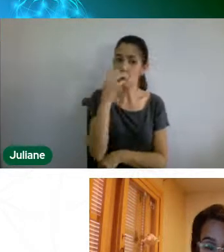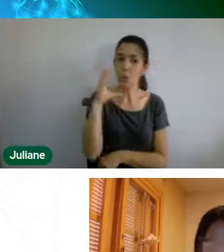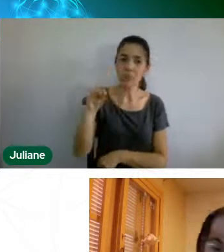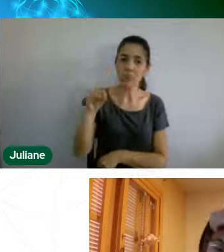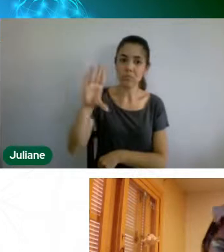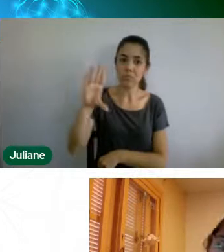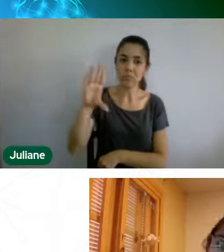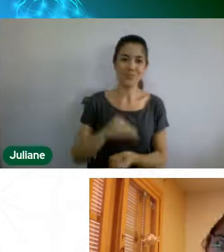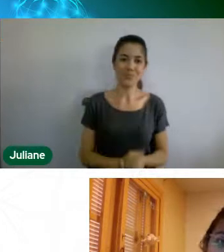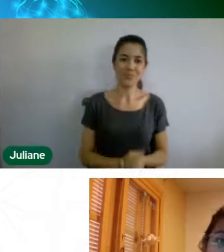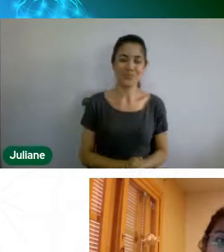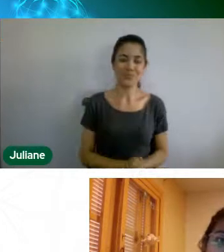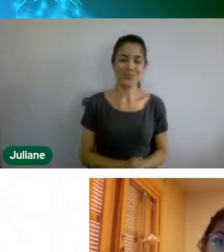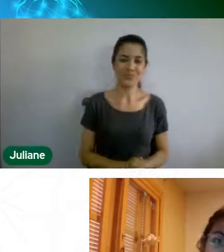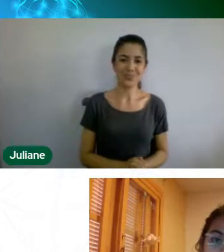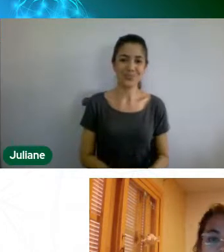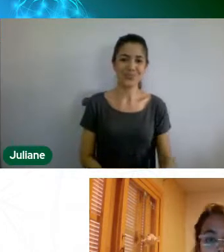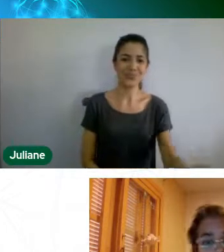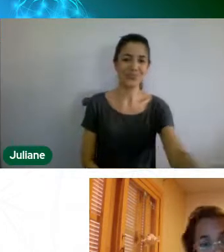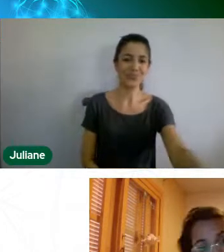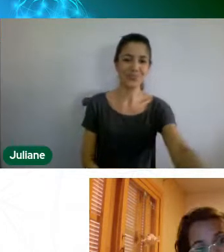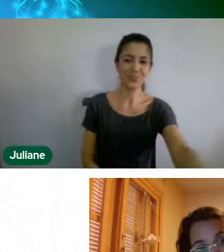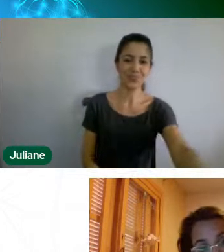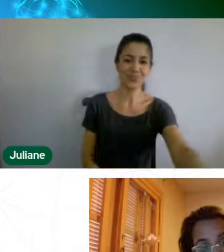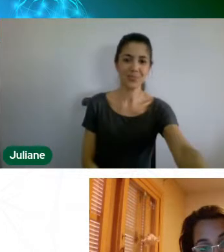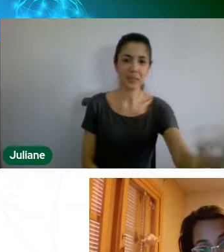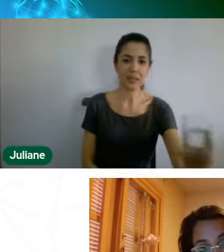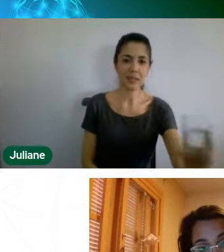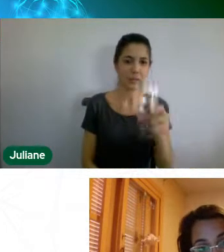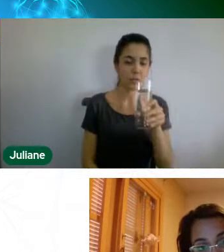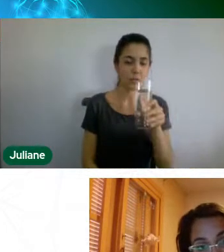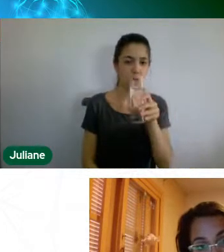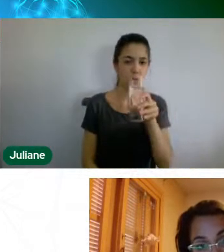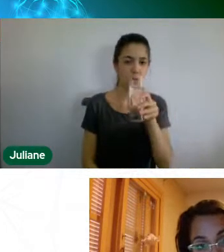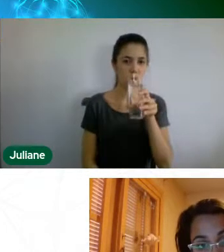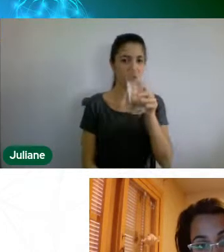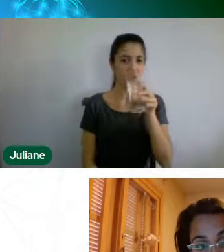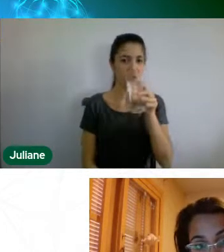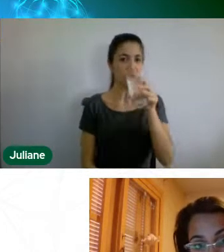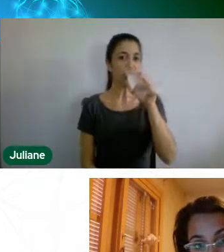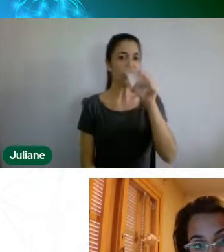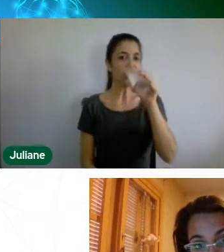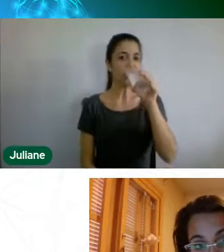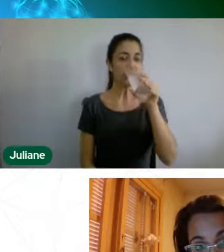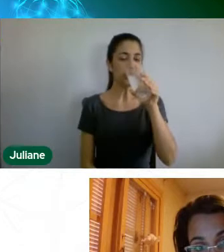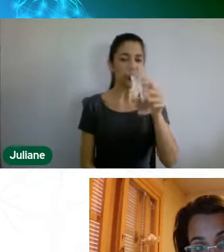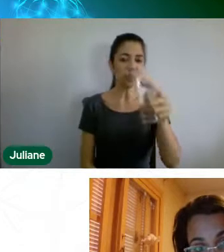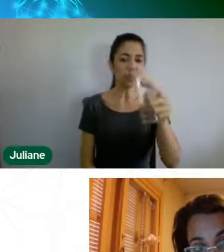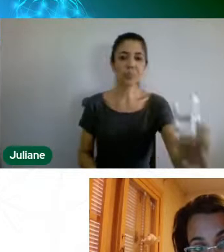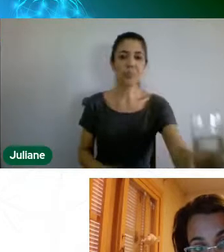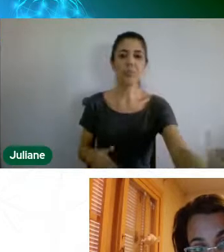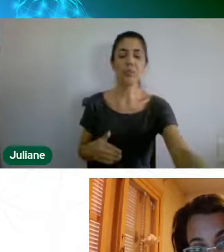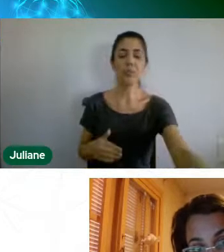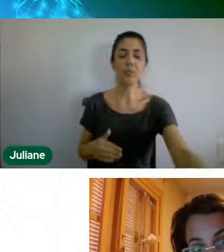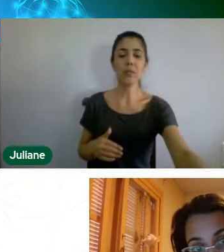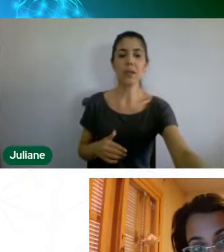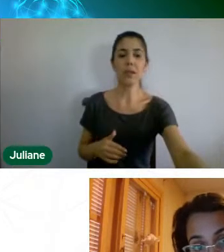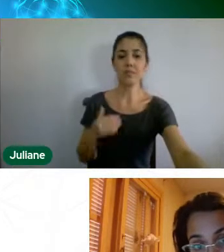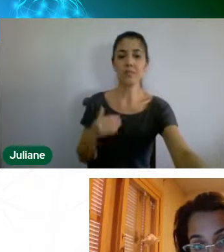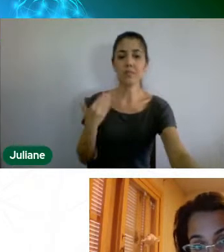Então, Brenda, assim, ó, o que não ficou bem claro, assim, pra mim foi